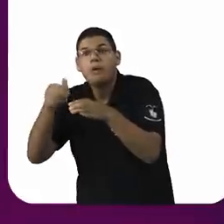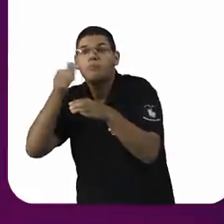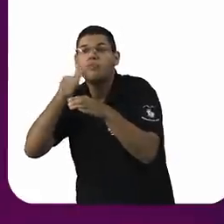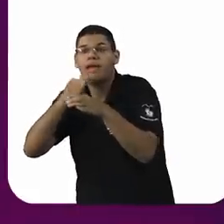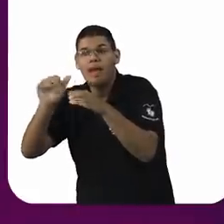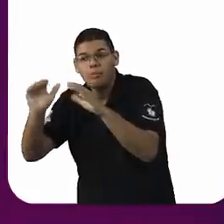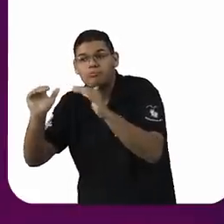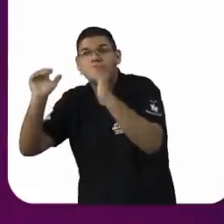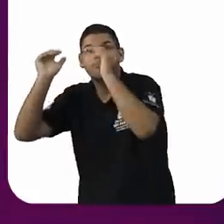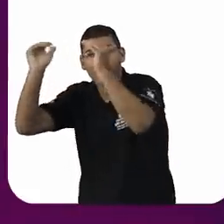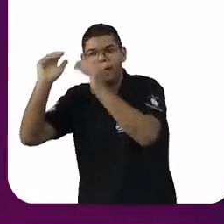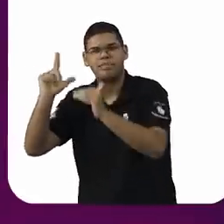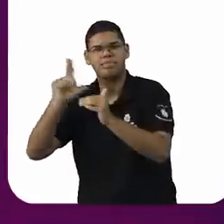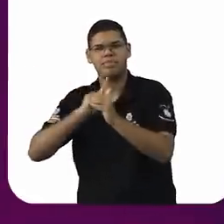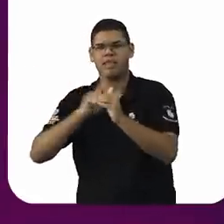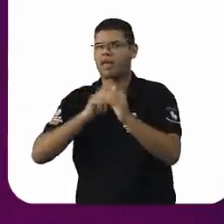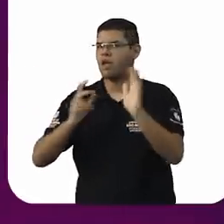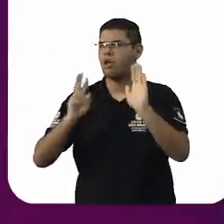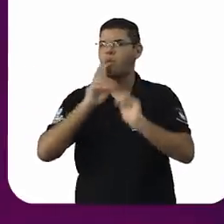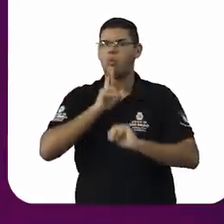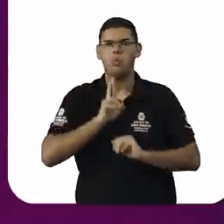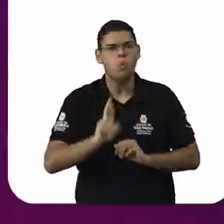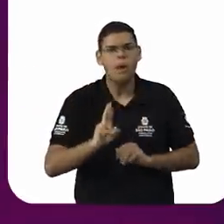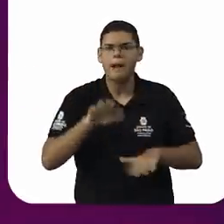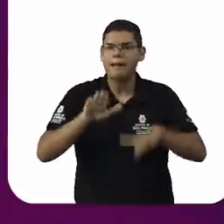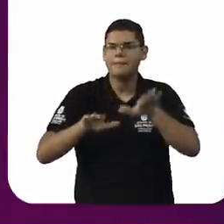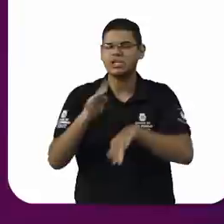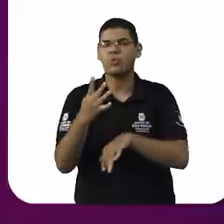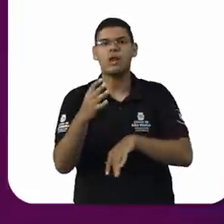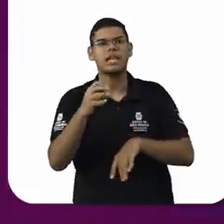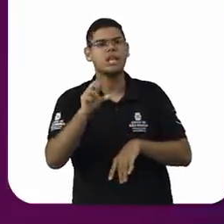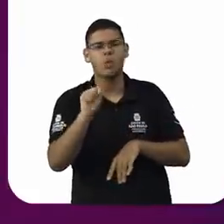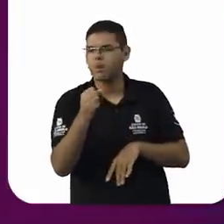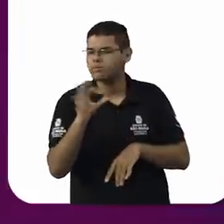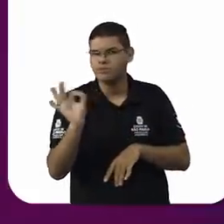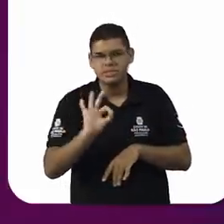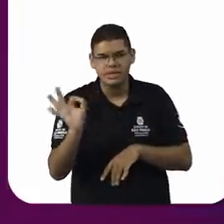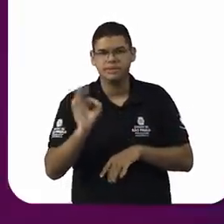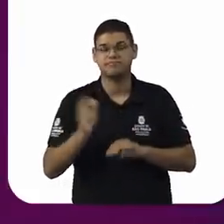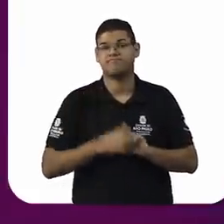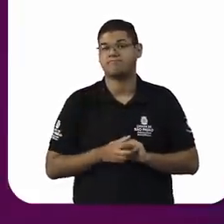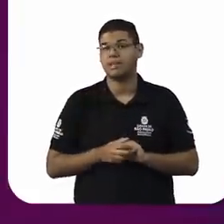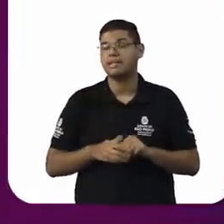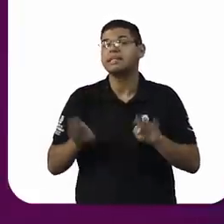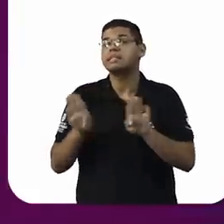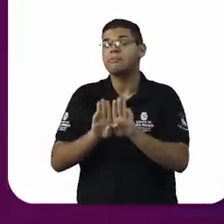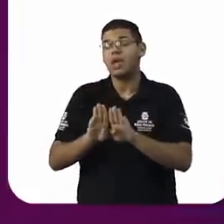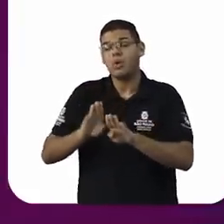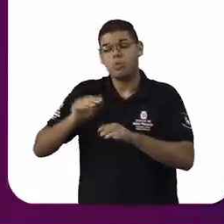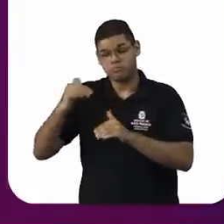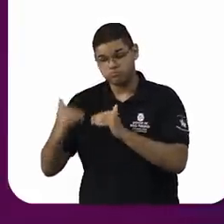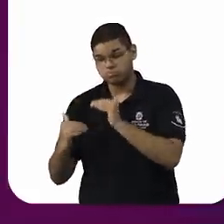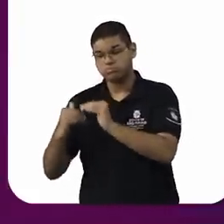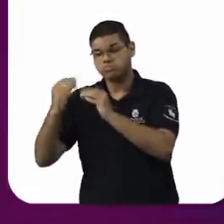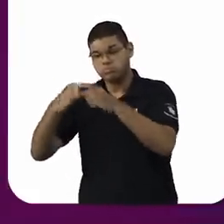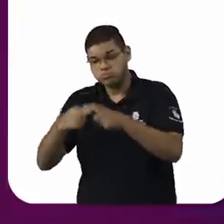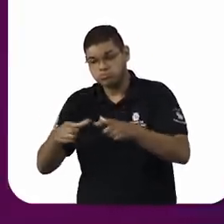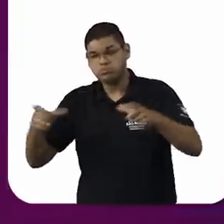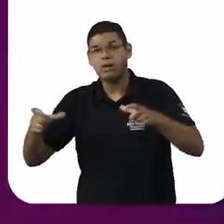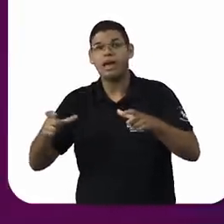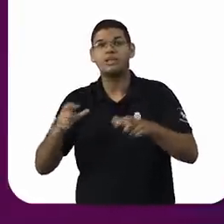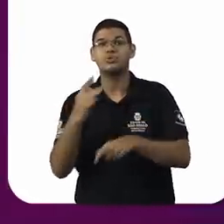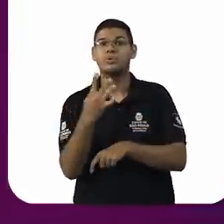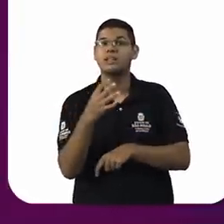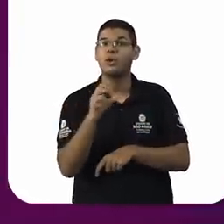48% e um crescimento de faturamento de 70% comparado à média de outras empresas.